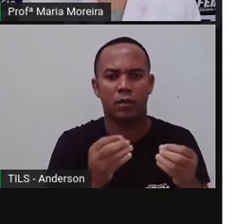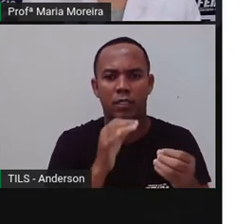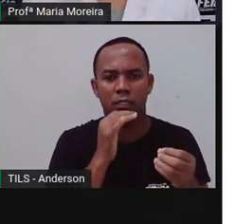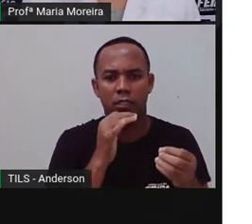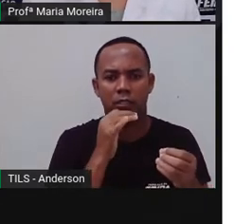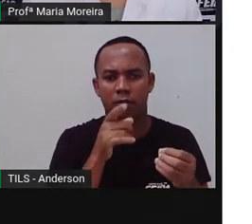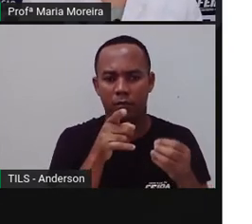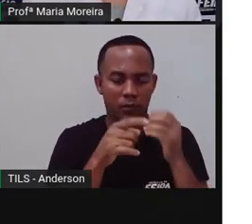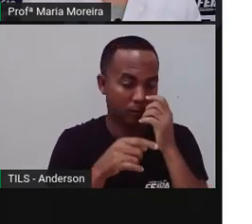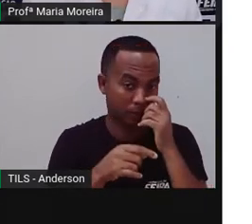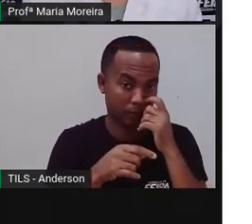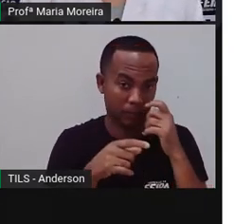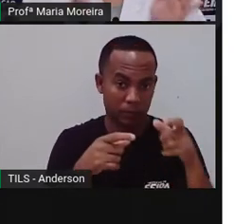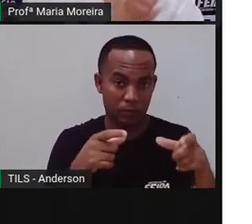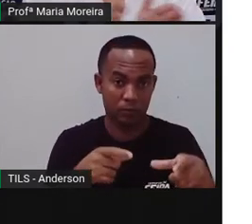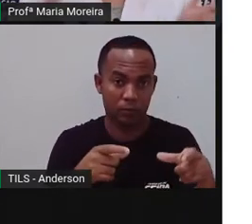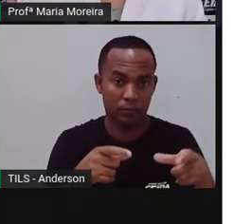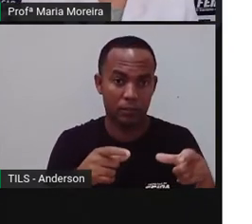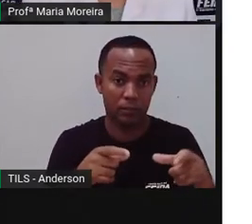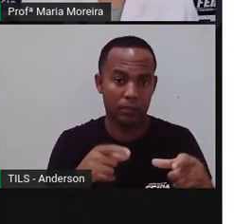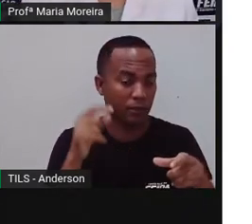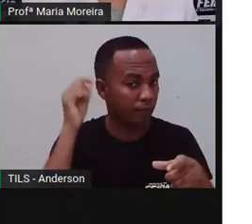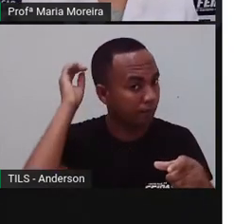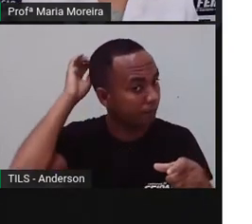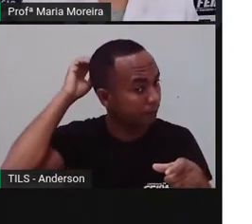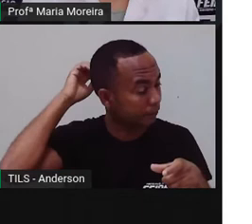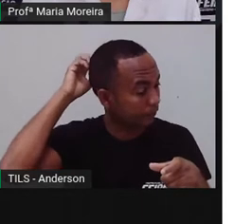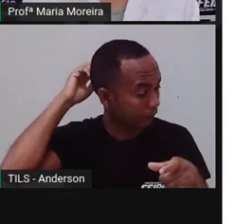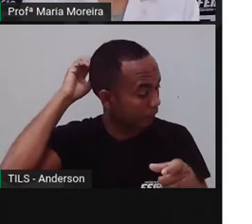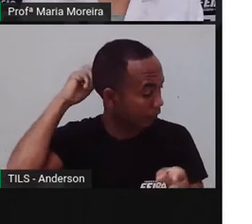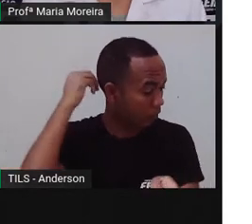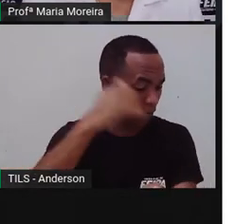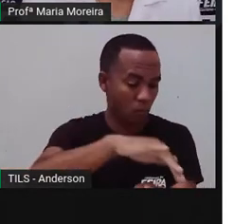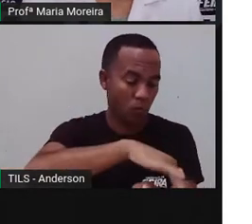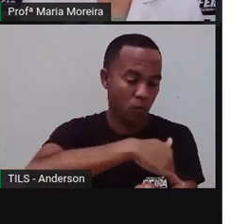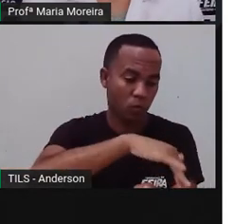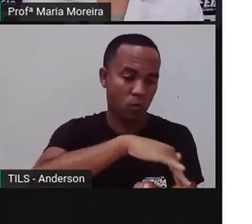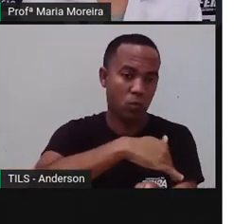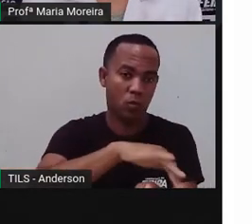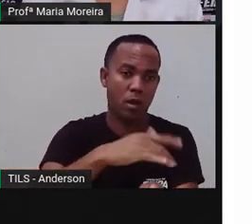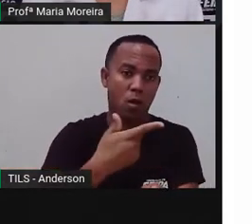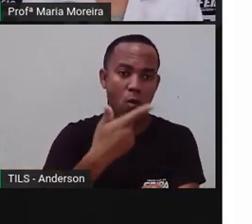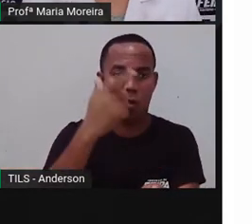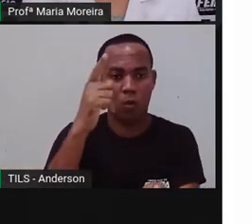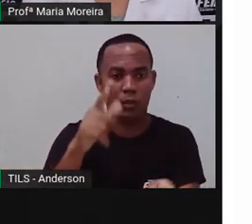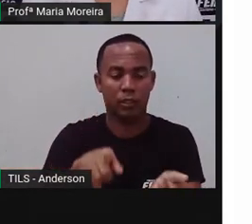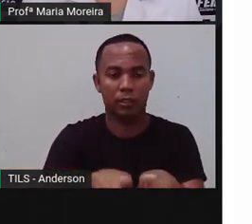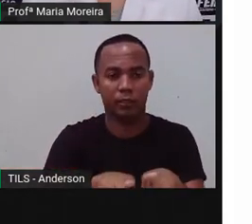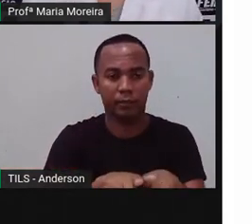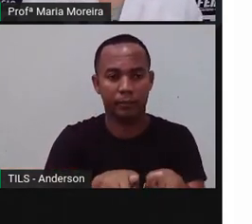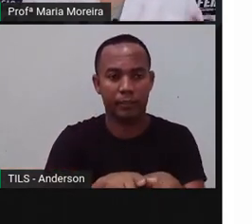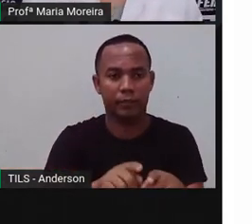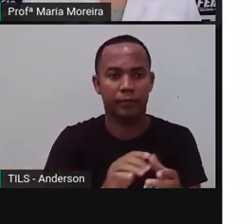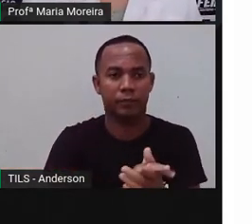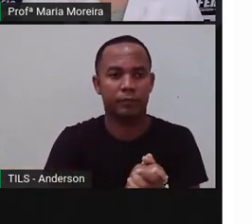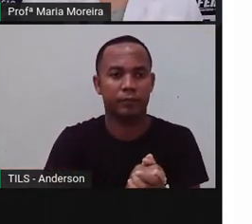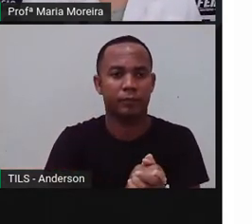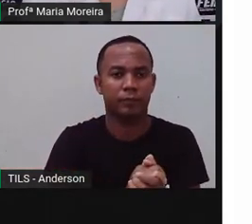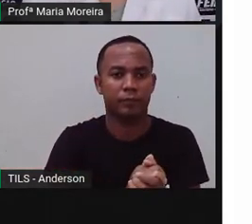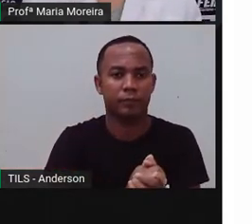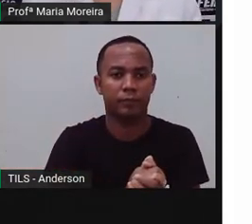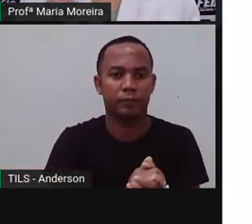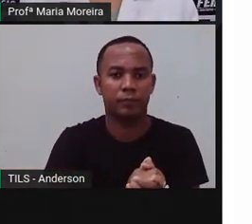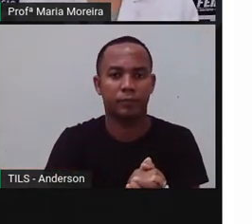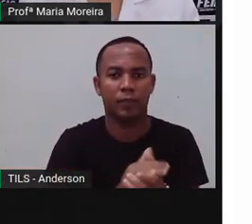exemplo, a que mora aí em prédio, um entre um prédio e outro. Não é uma rua, mas tem aquele espaço que serve também como o quê? Como espaço de